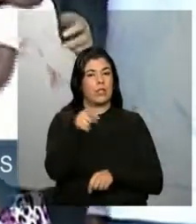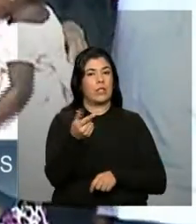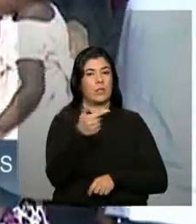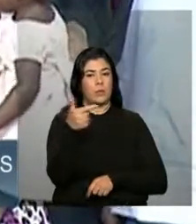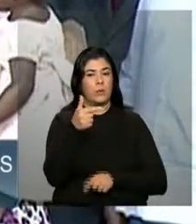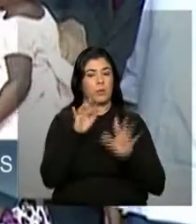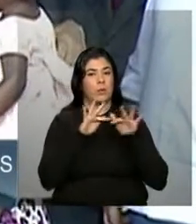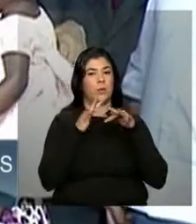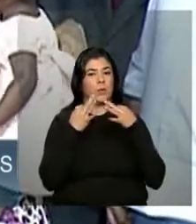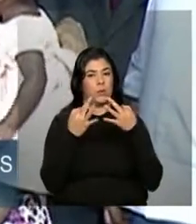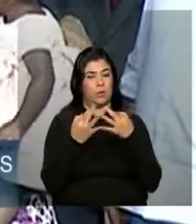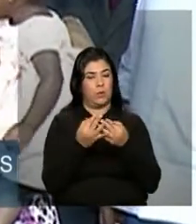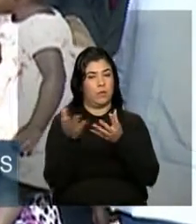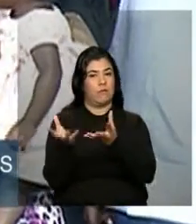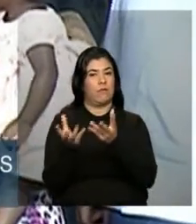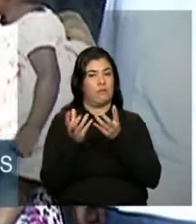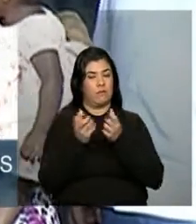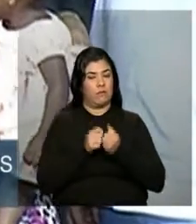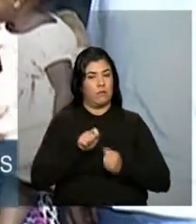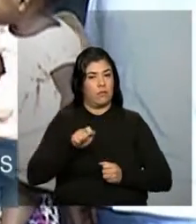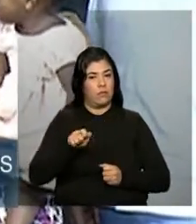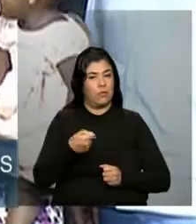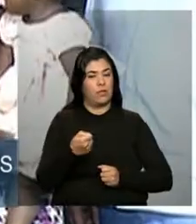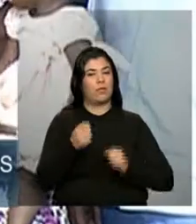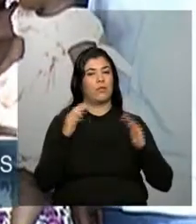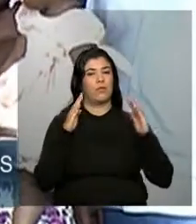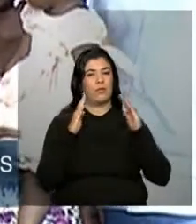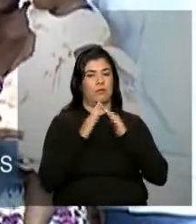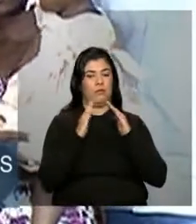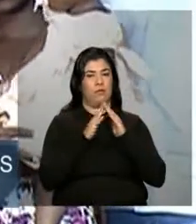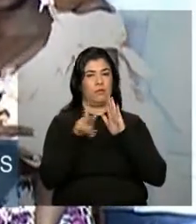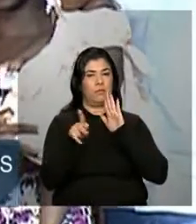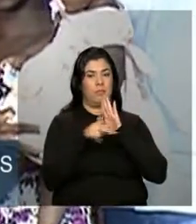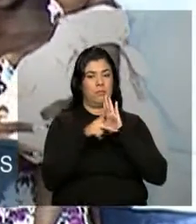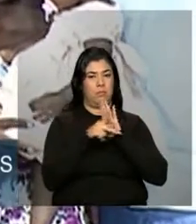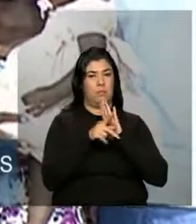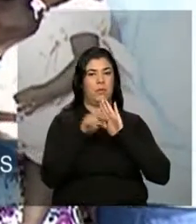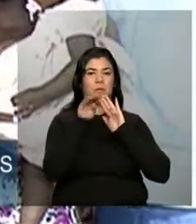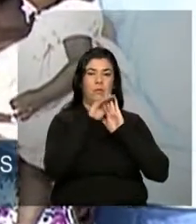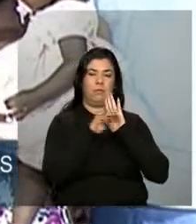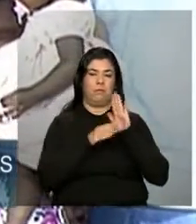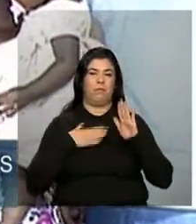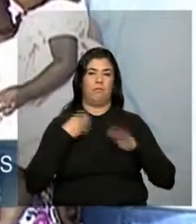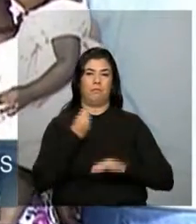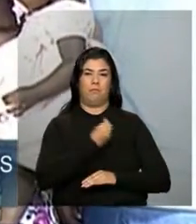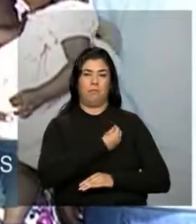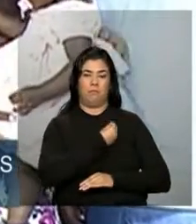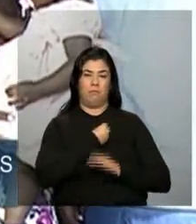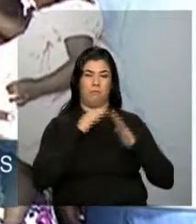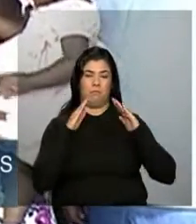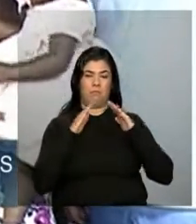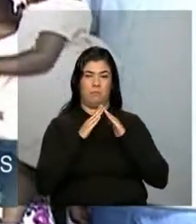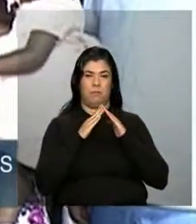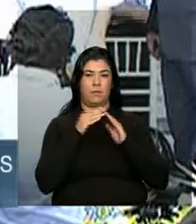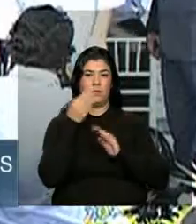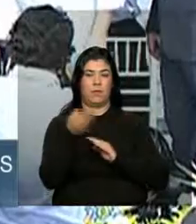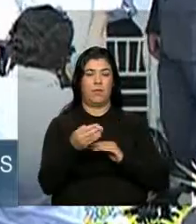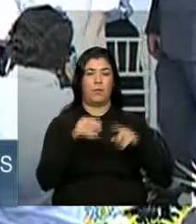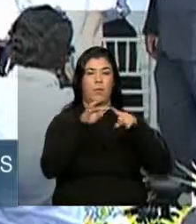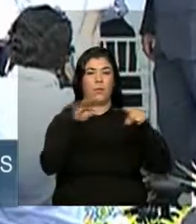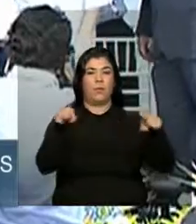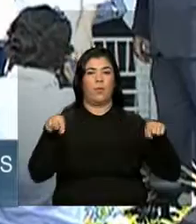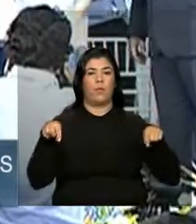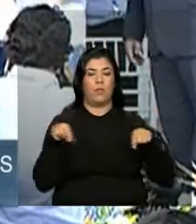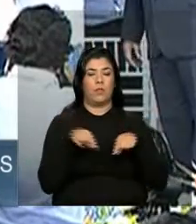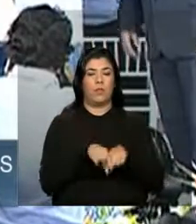a ser contemplada com uma das unidades do programa Minha Casa Minha Vida no residencial Pela Suíça